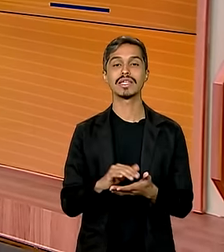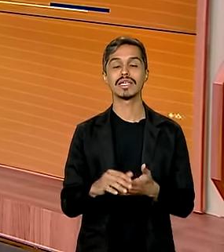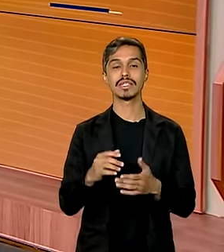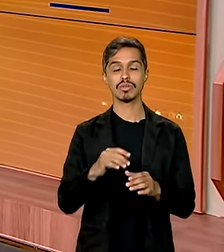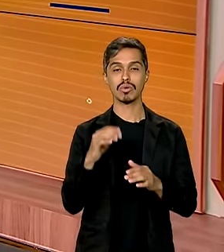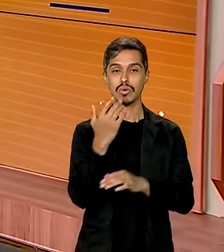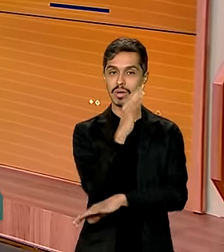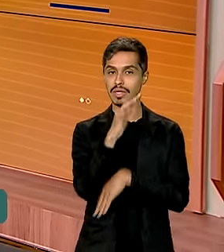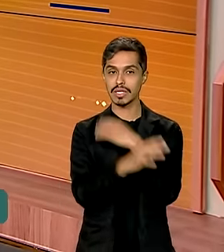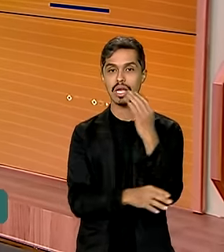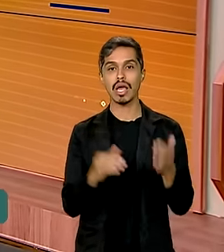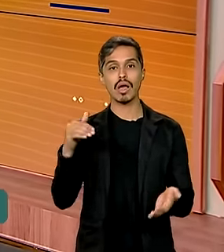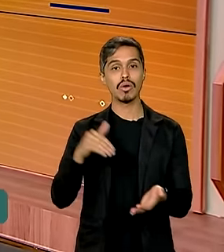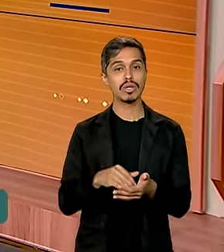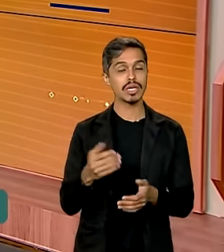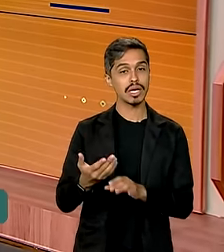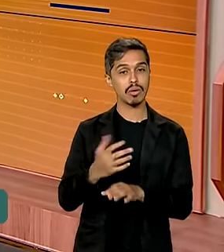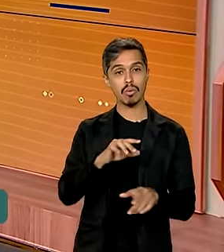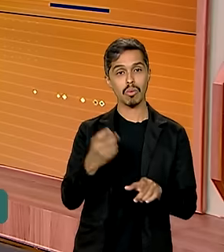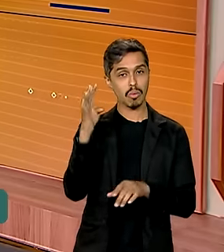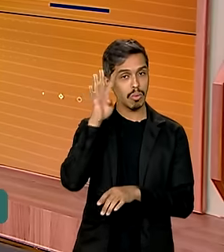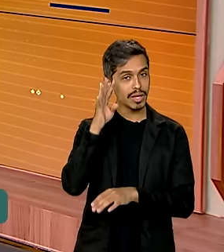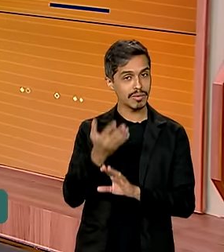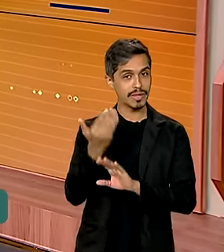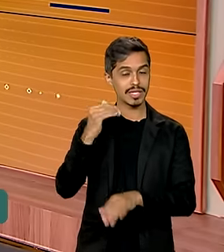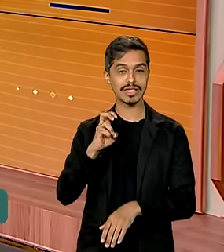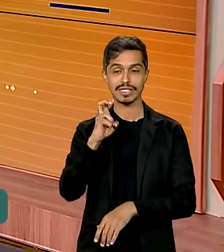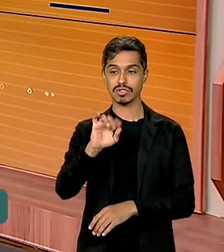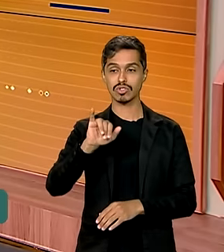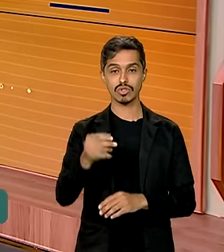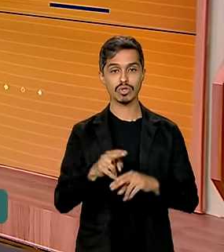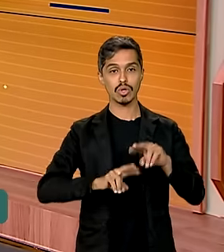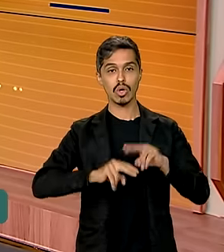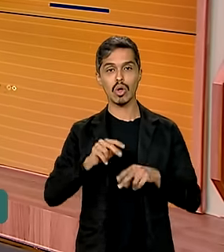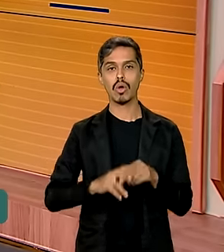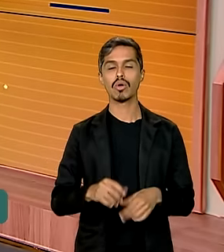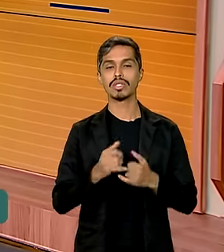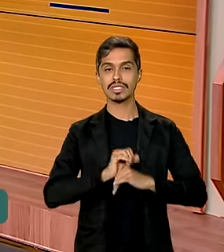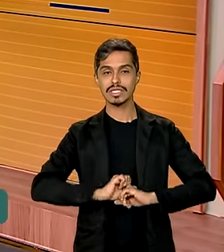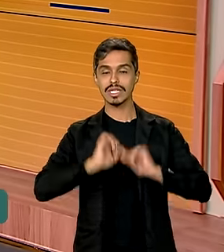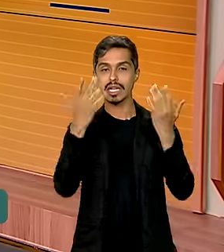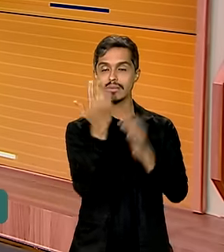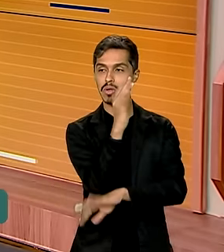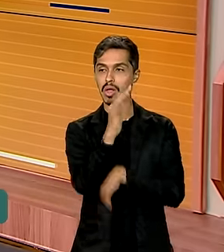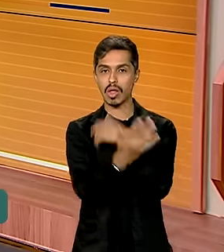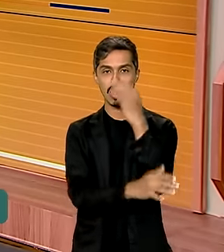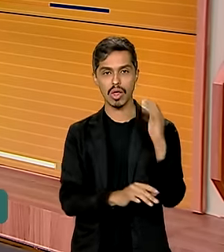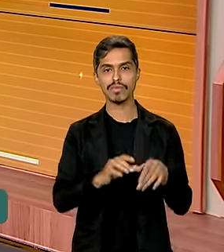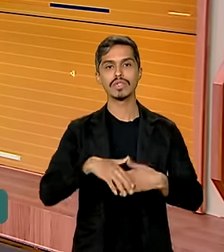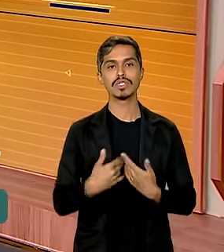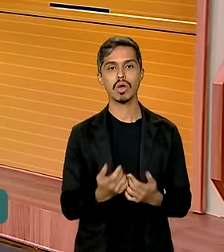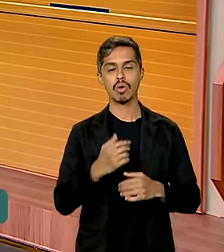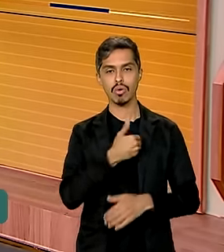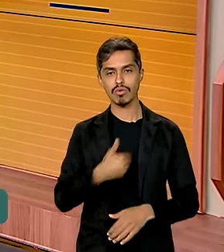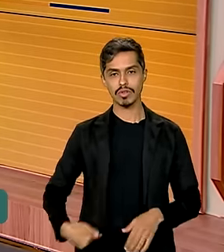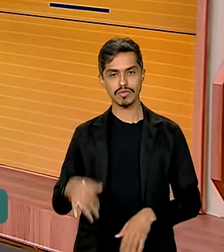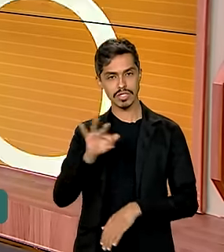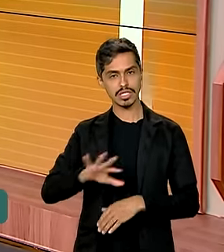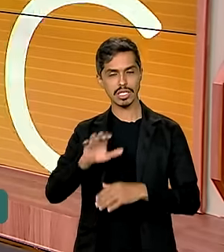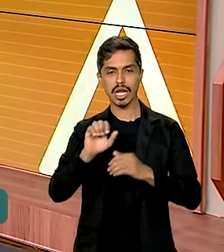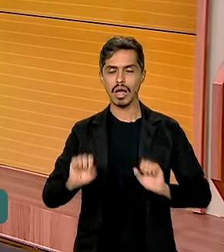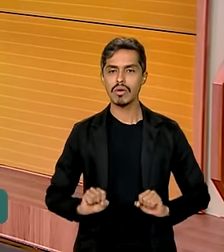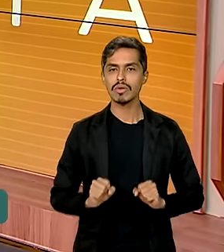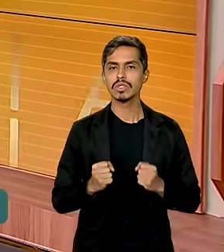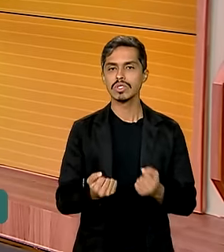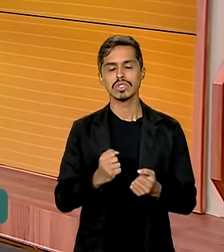-feira, 5 de junho, foi celebrado o Dia Mundial do Meio Ambiente. O governo federal apresentou importantes avanços, medidas para